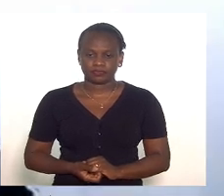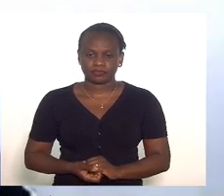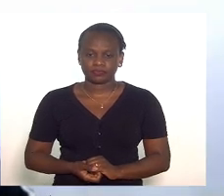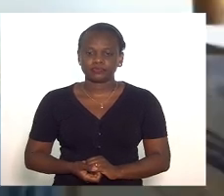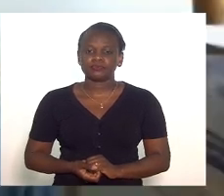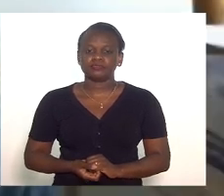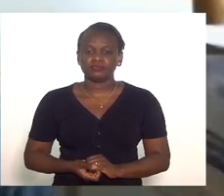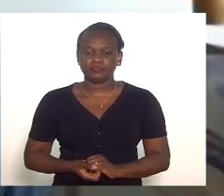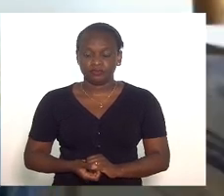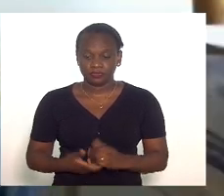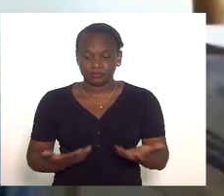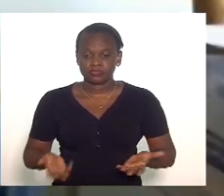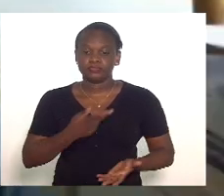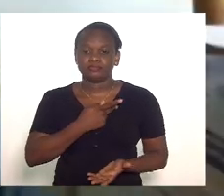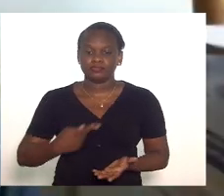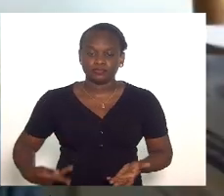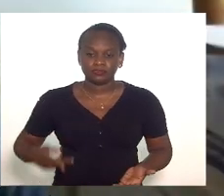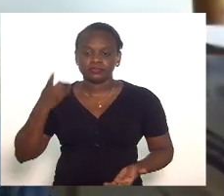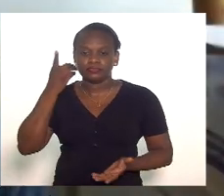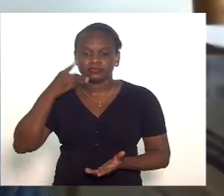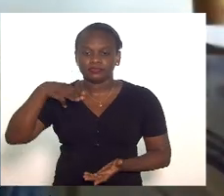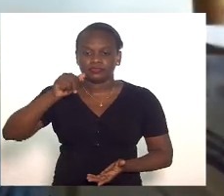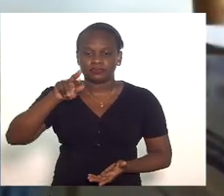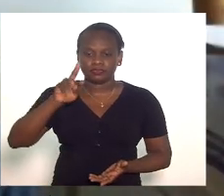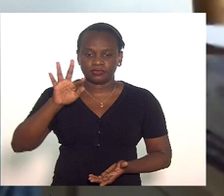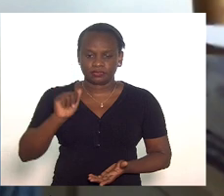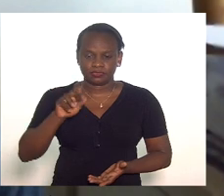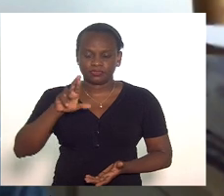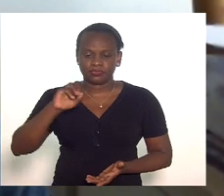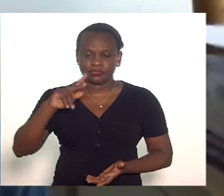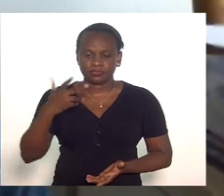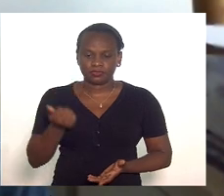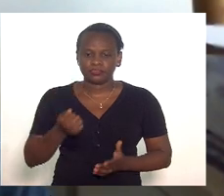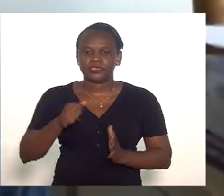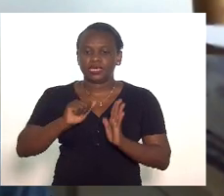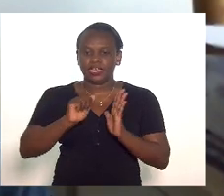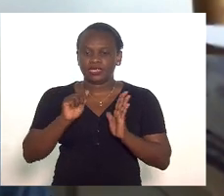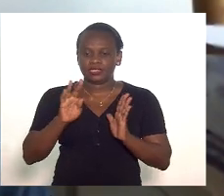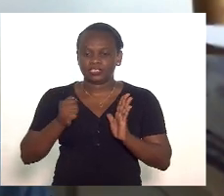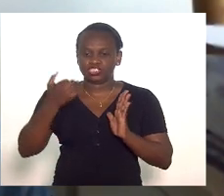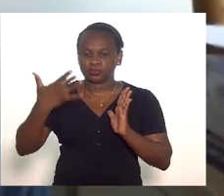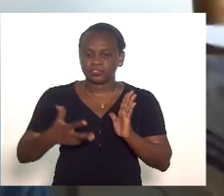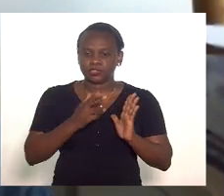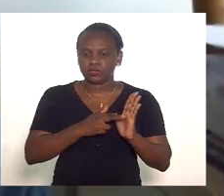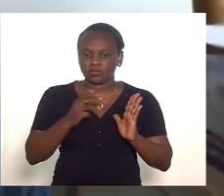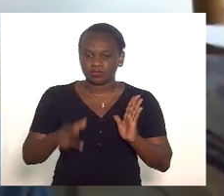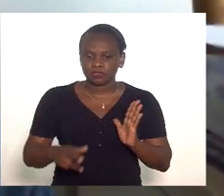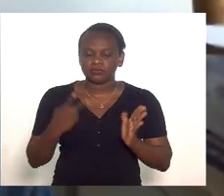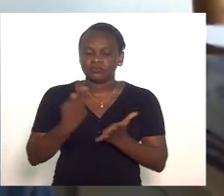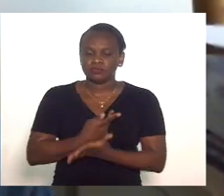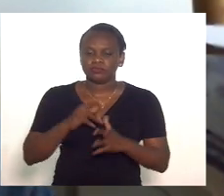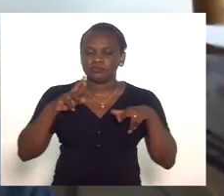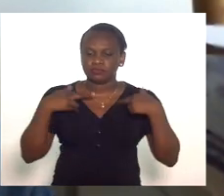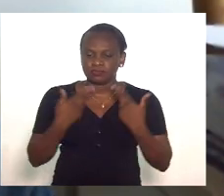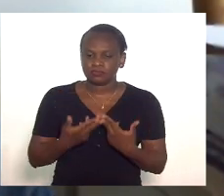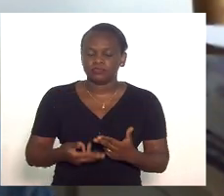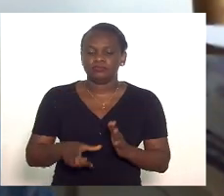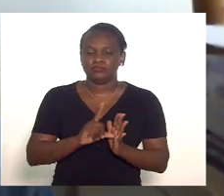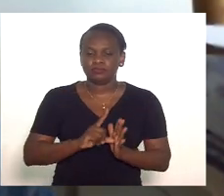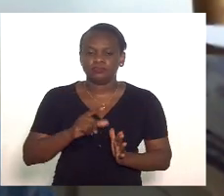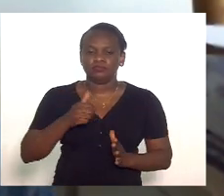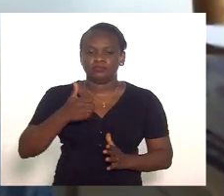Senhora presidente, deputada Marta Rocha, a ata reflete com exatidão o ocorrido na